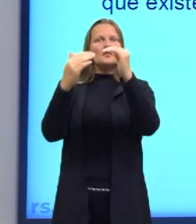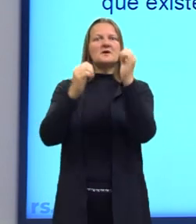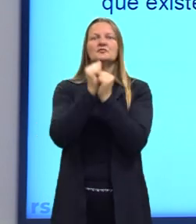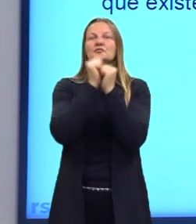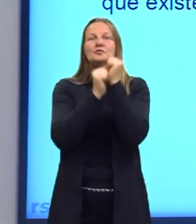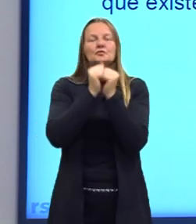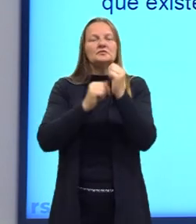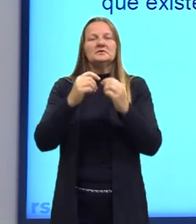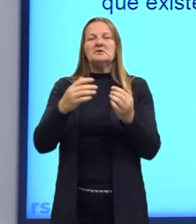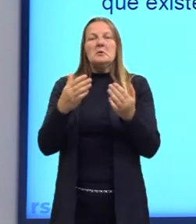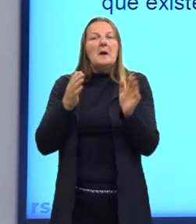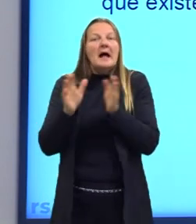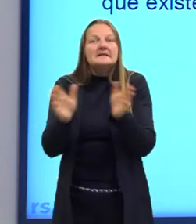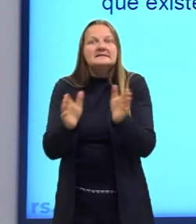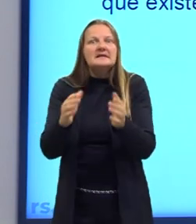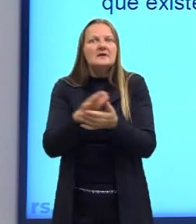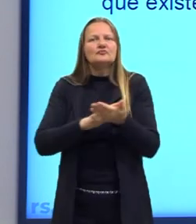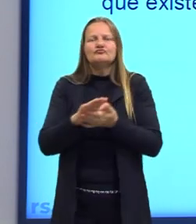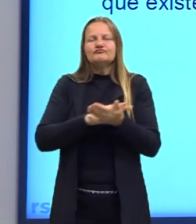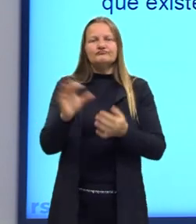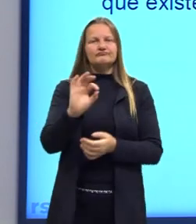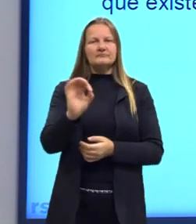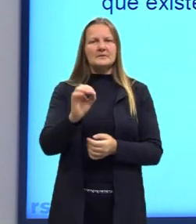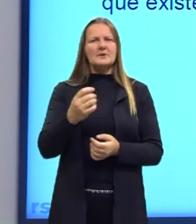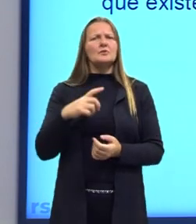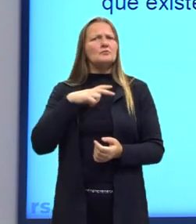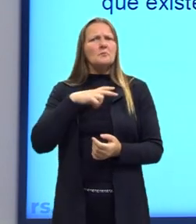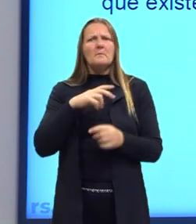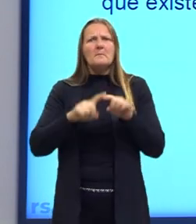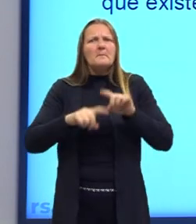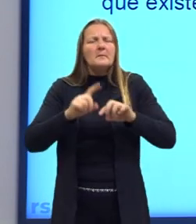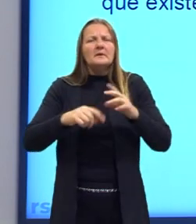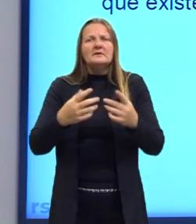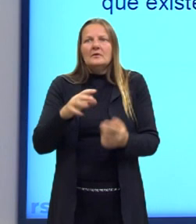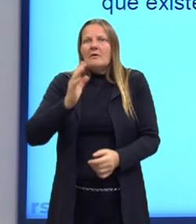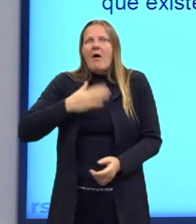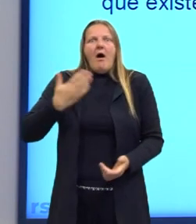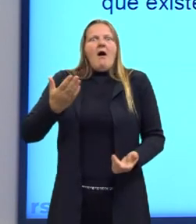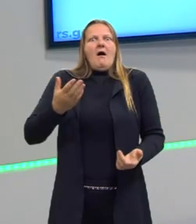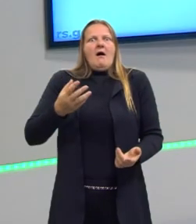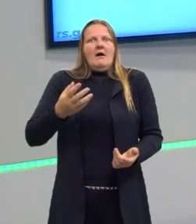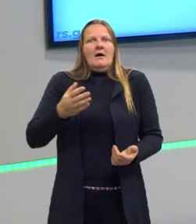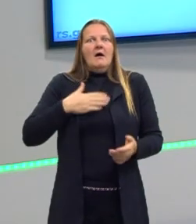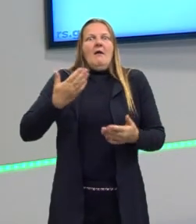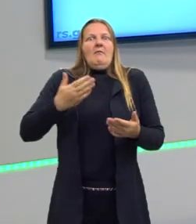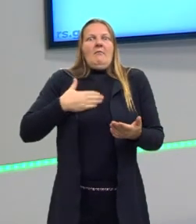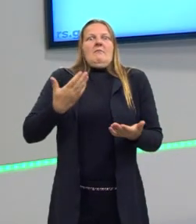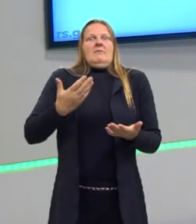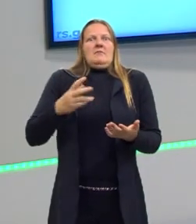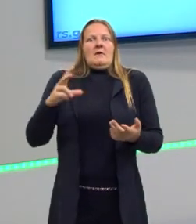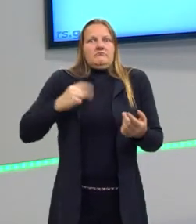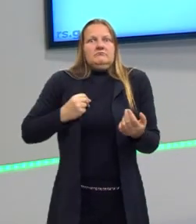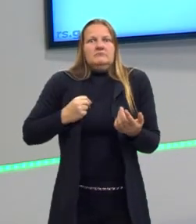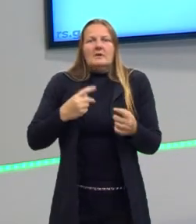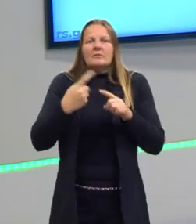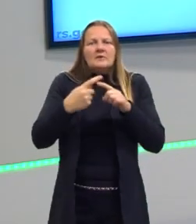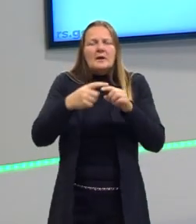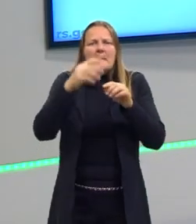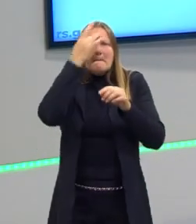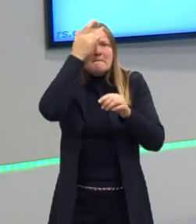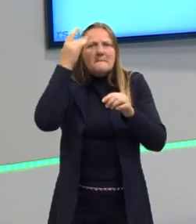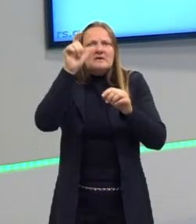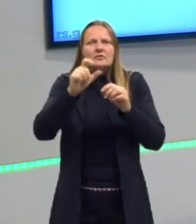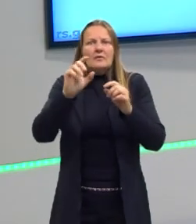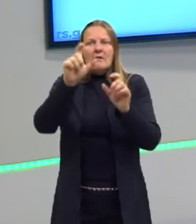e sem acesso a uma quantidade mínima de bens que choca a todos nós. Então, olha só, vejamos, né? Nós nos